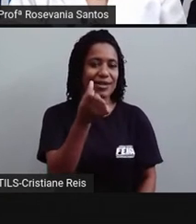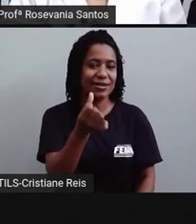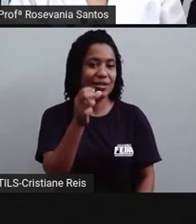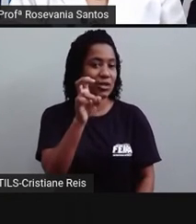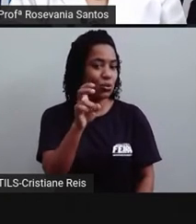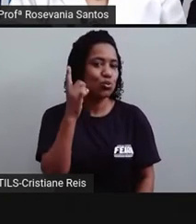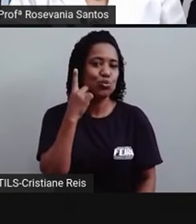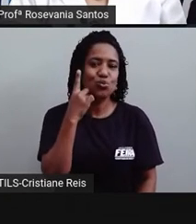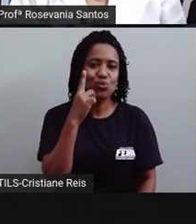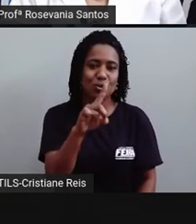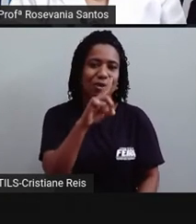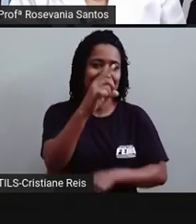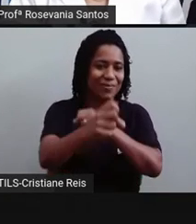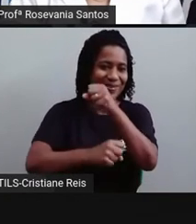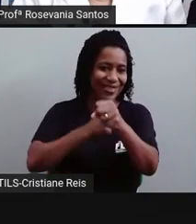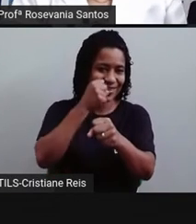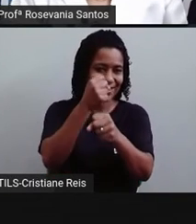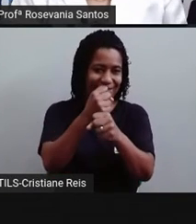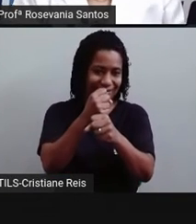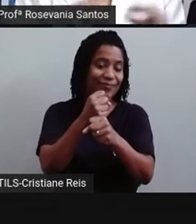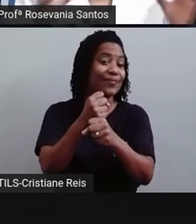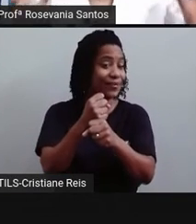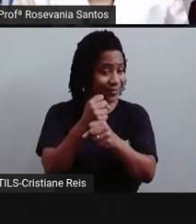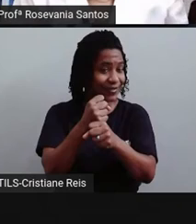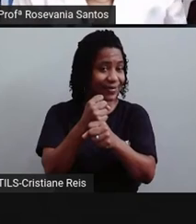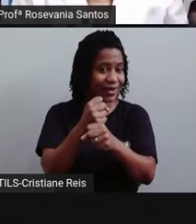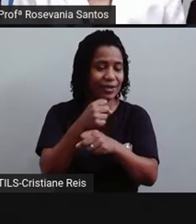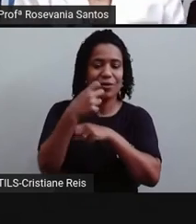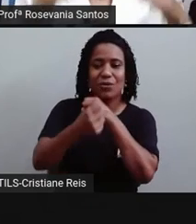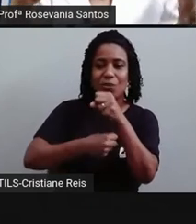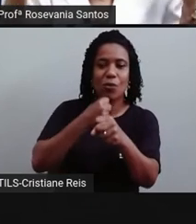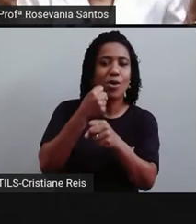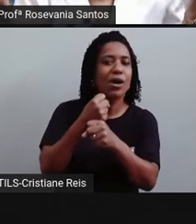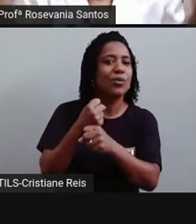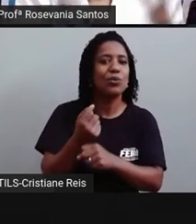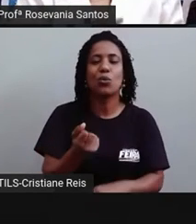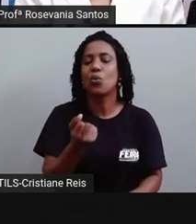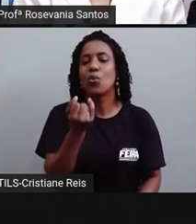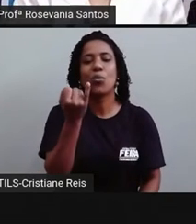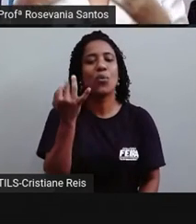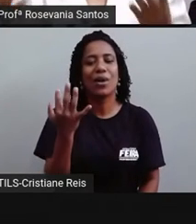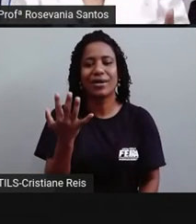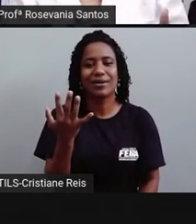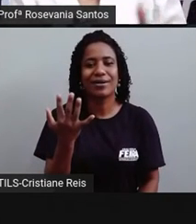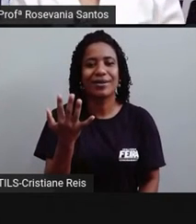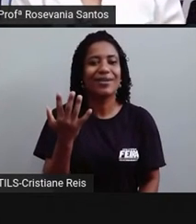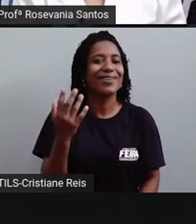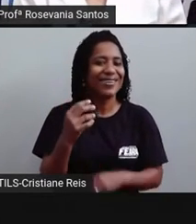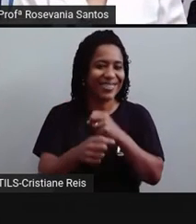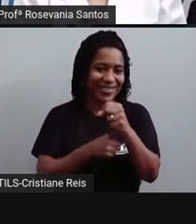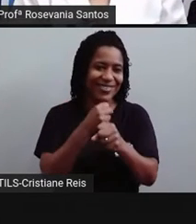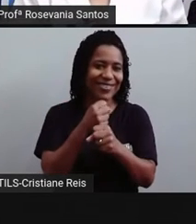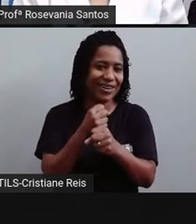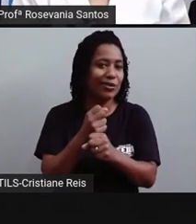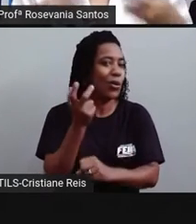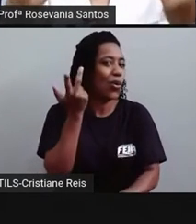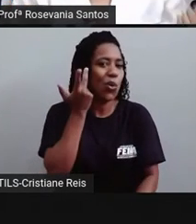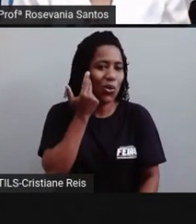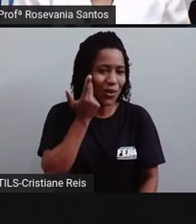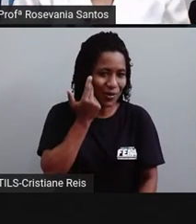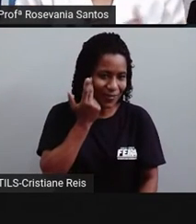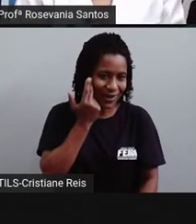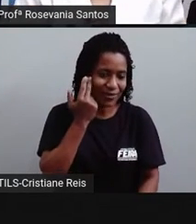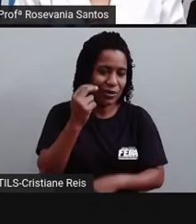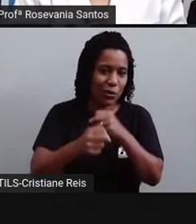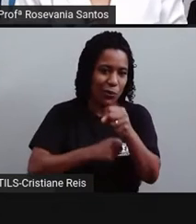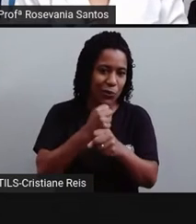é que a gente considera o ano civil. Então, o ano normal, que a gente chama de normal, não que o bissexto não seja normal, mas